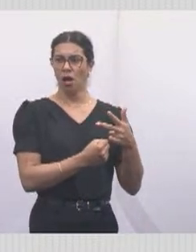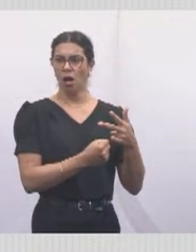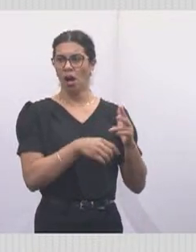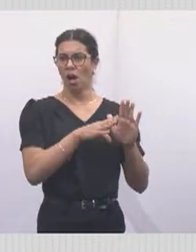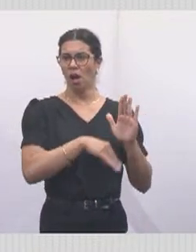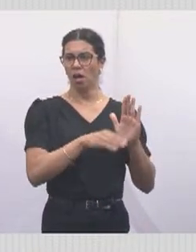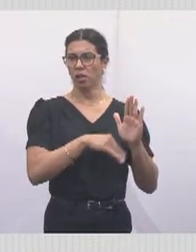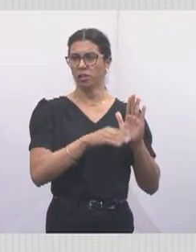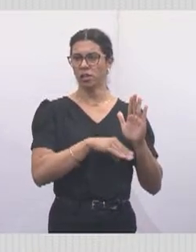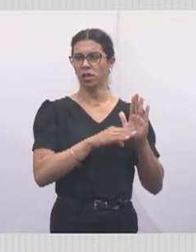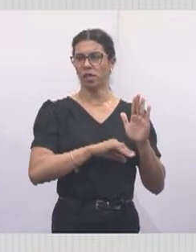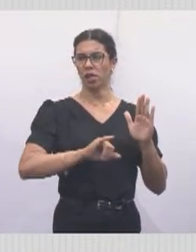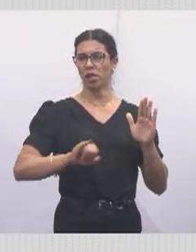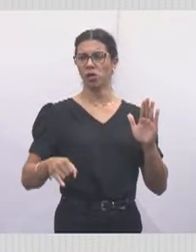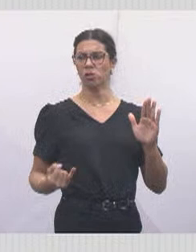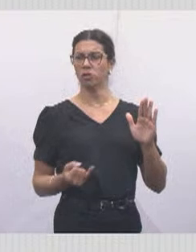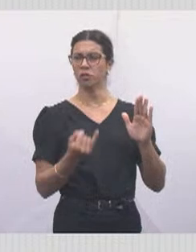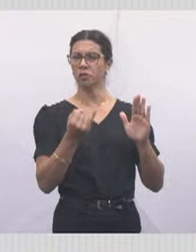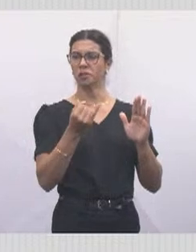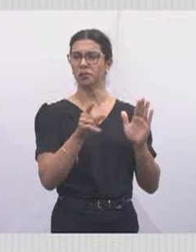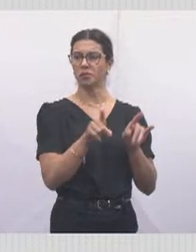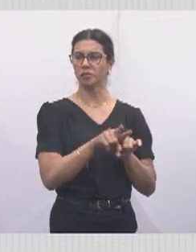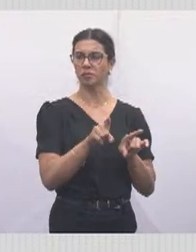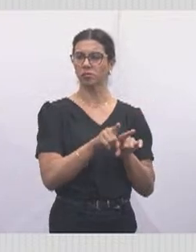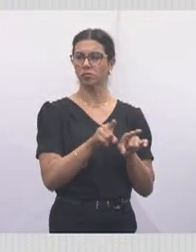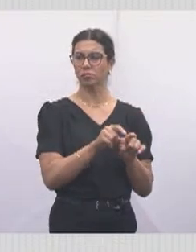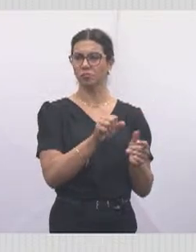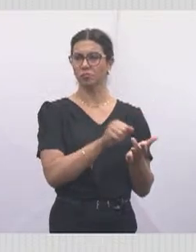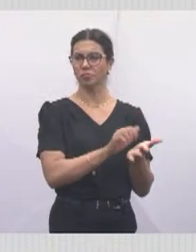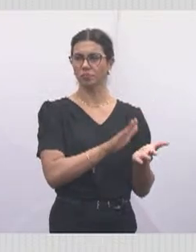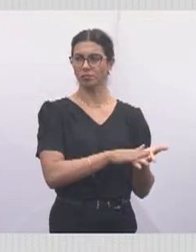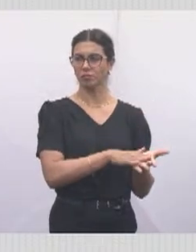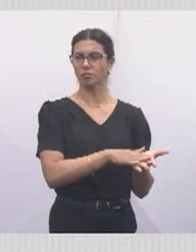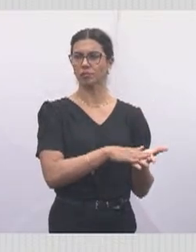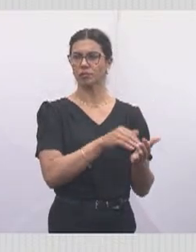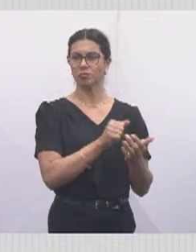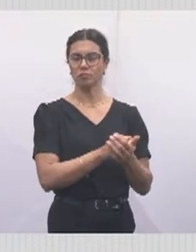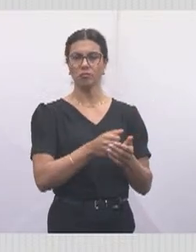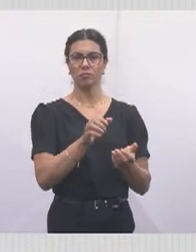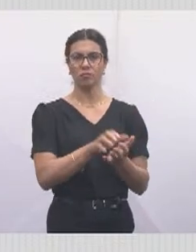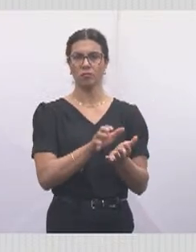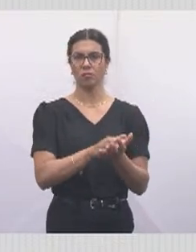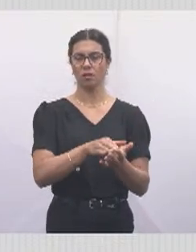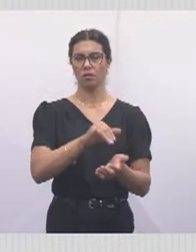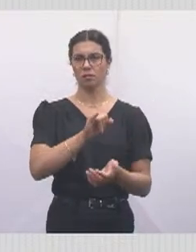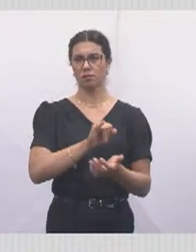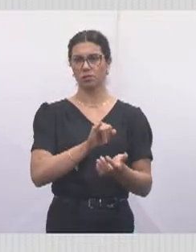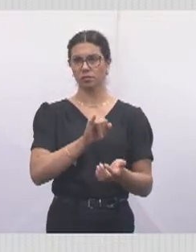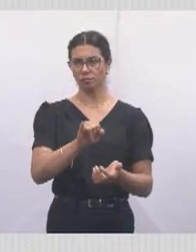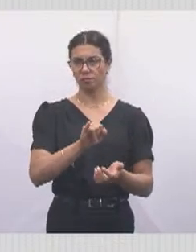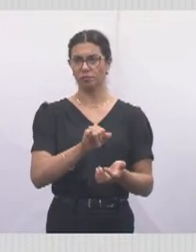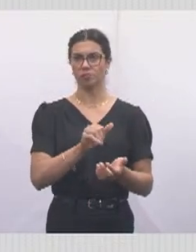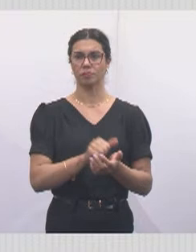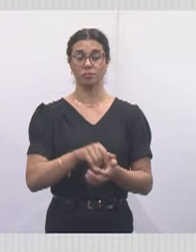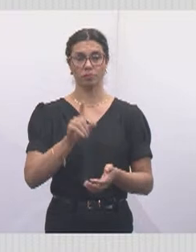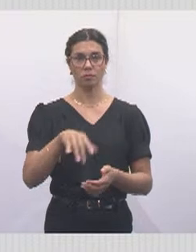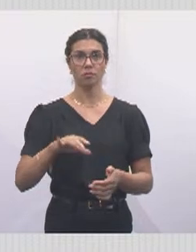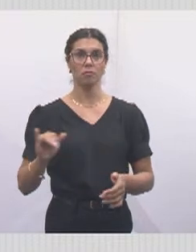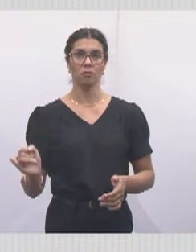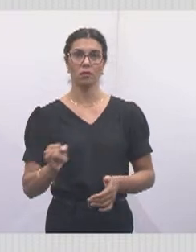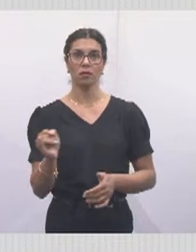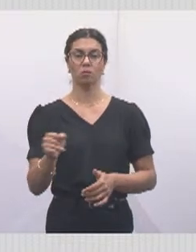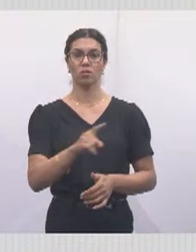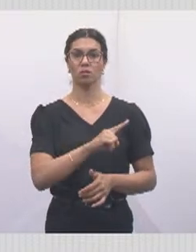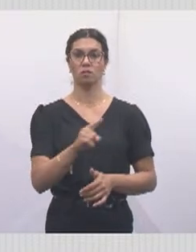crédito tributário e não tributário do município de Jacarei e da outras providências. Isso é muito importante você